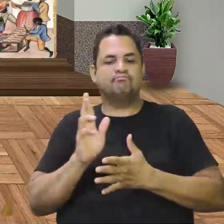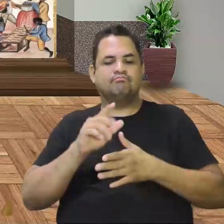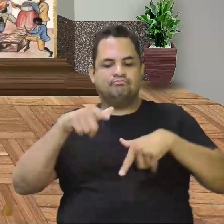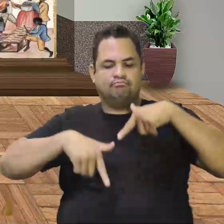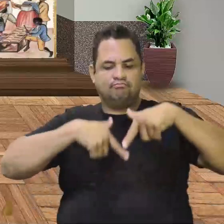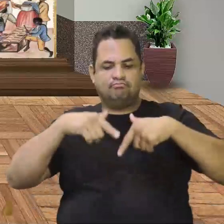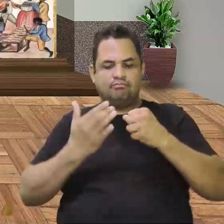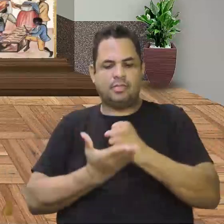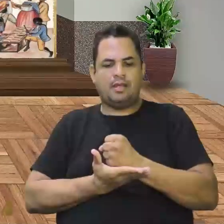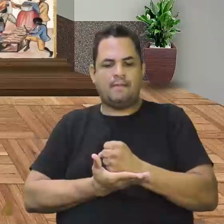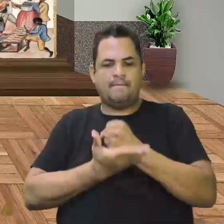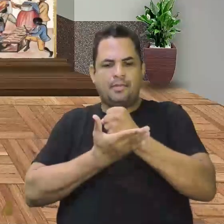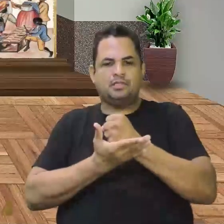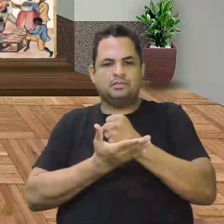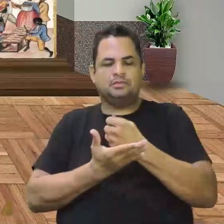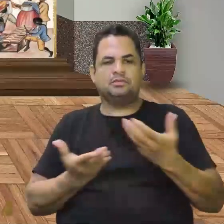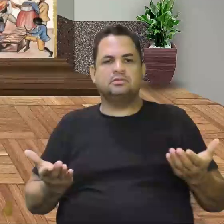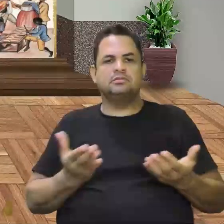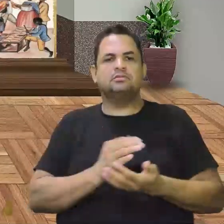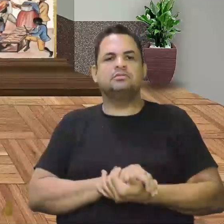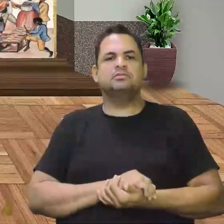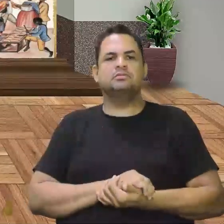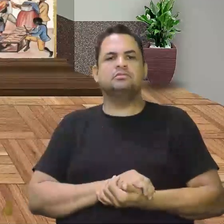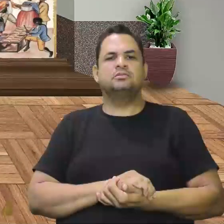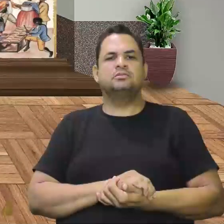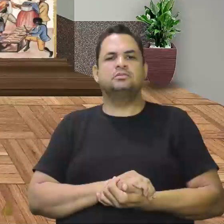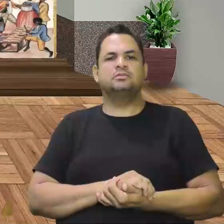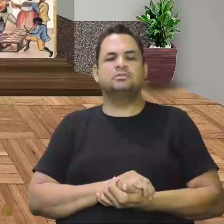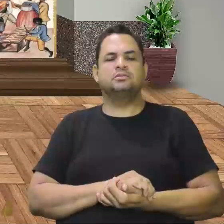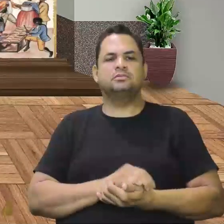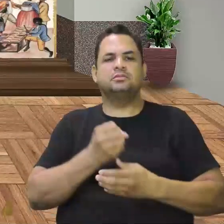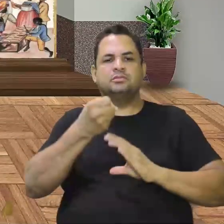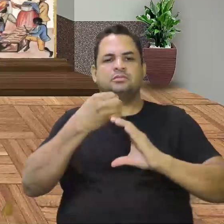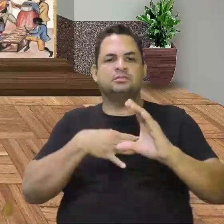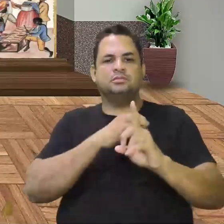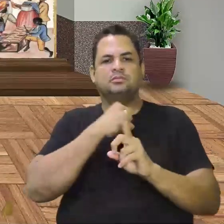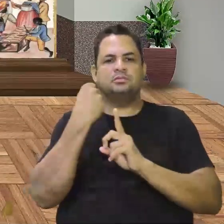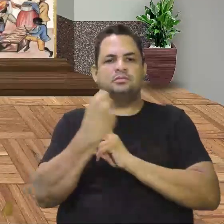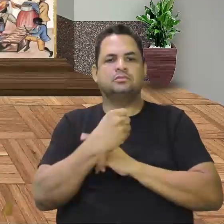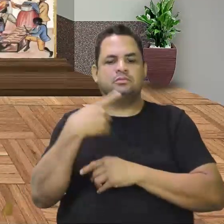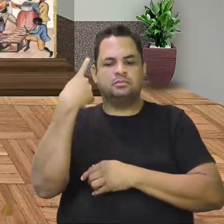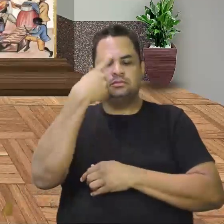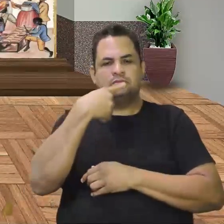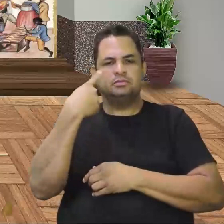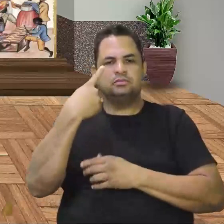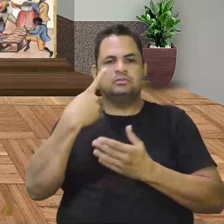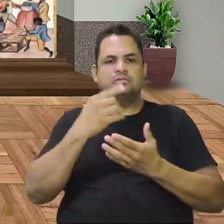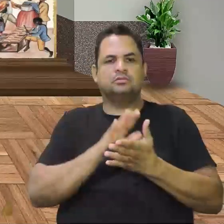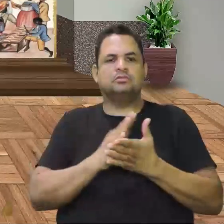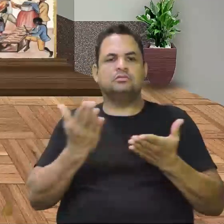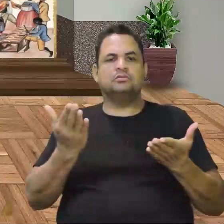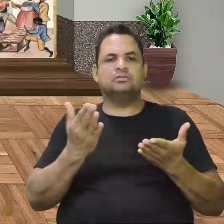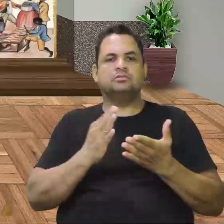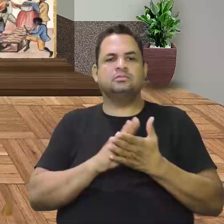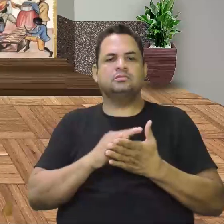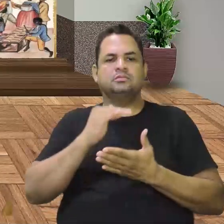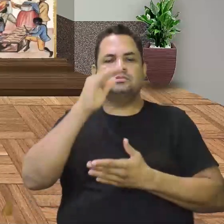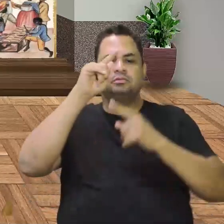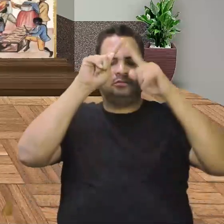sustenta os demais. Essa é a característica da sociedade espanhola. Ela era estratificada.